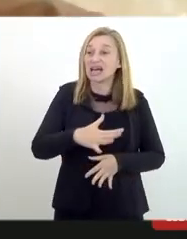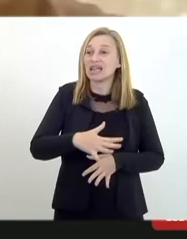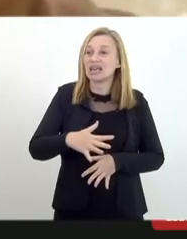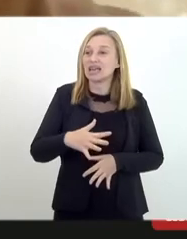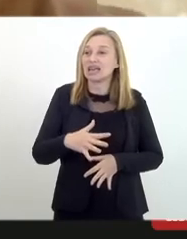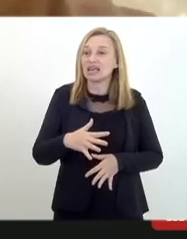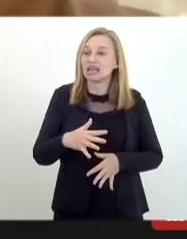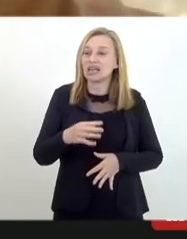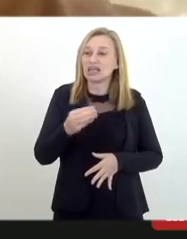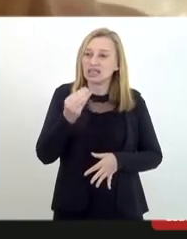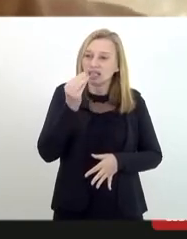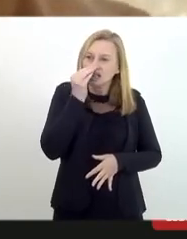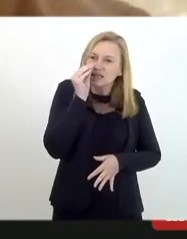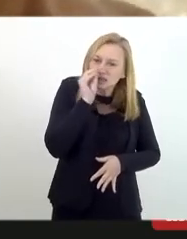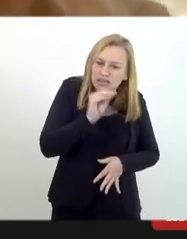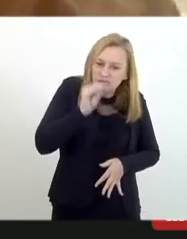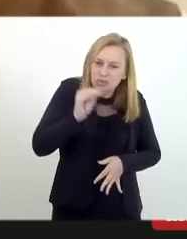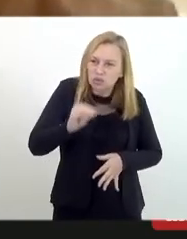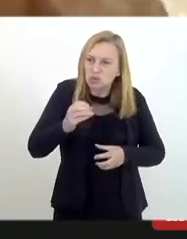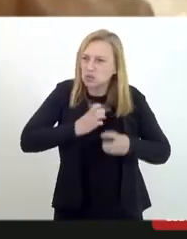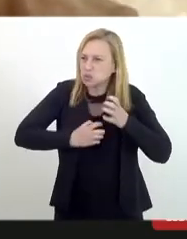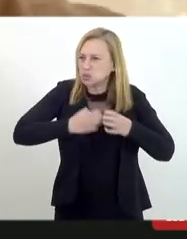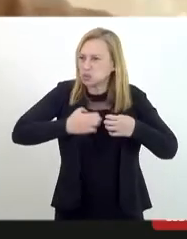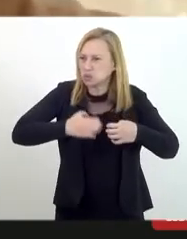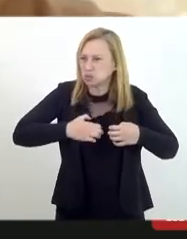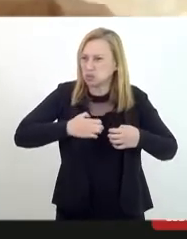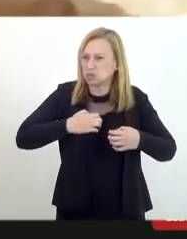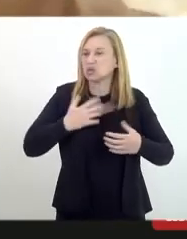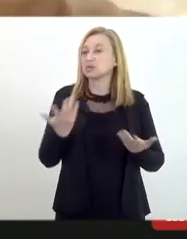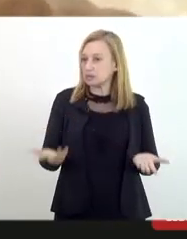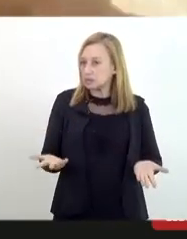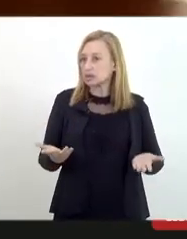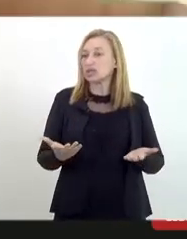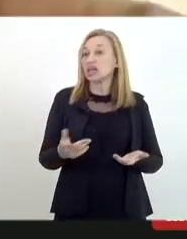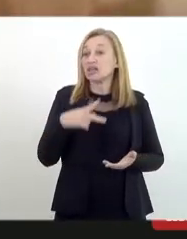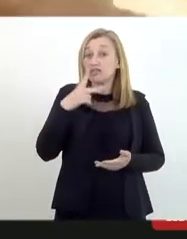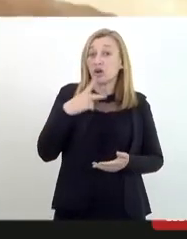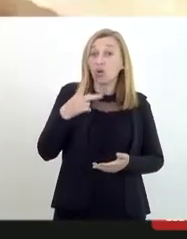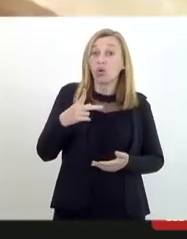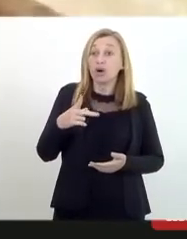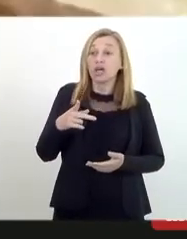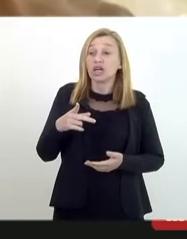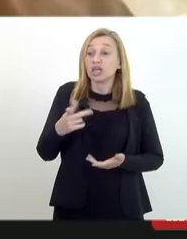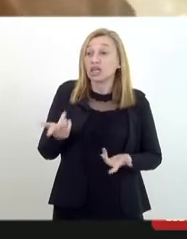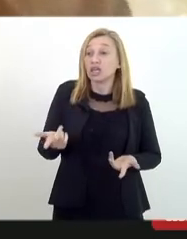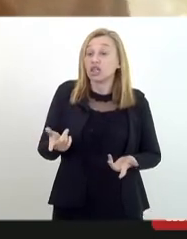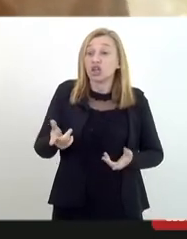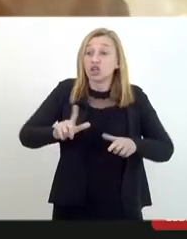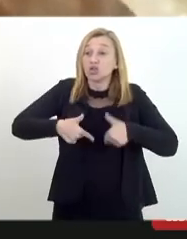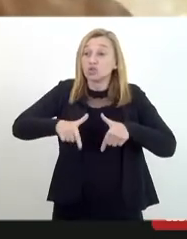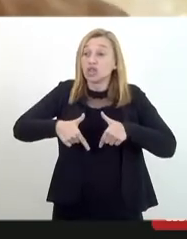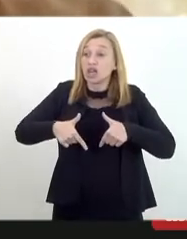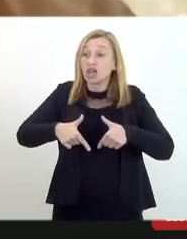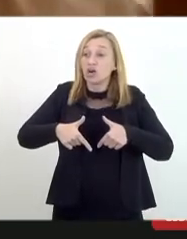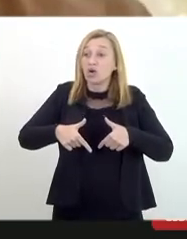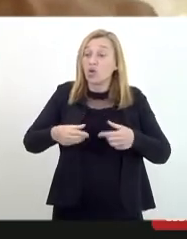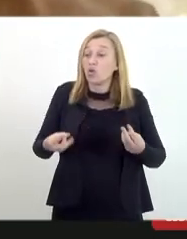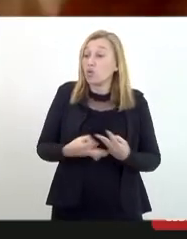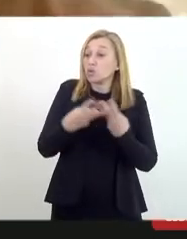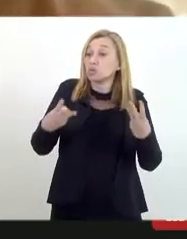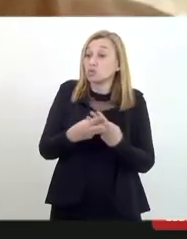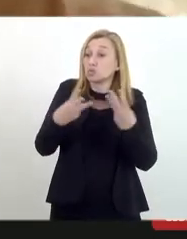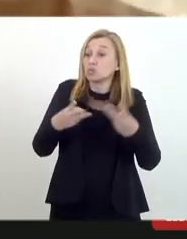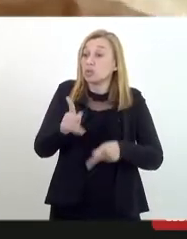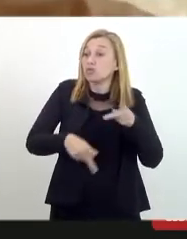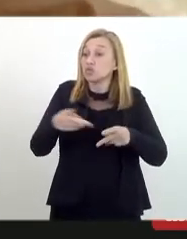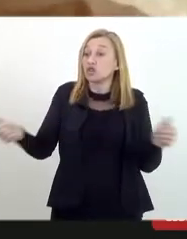tragédia. Da Anne Kuperman, ele diz que os judeus eram aliados de Hitler, é um negócio que... Ah, bom, sei